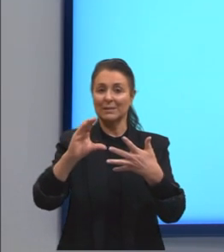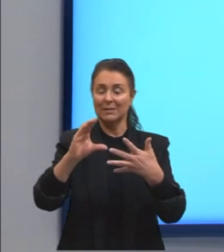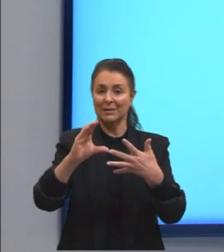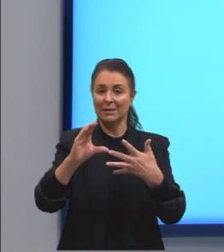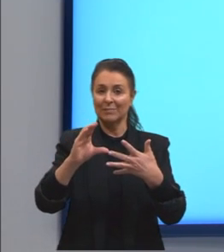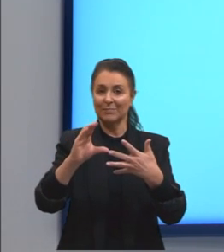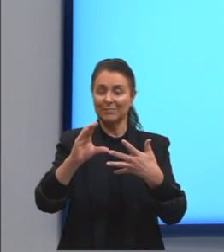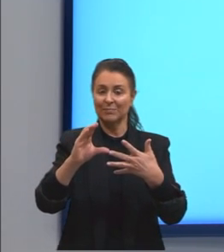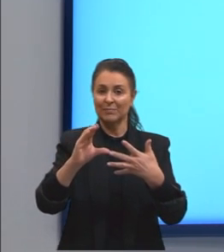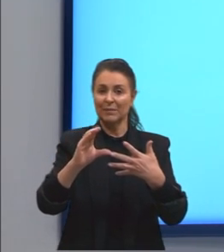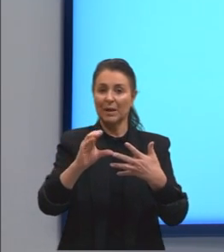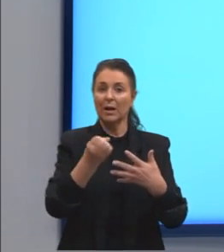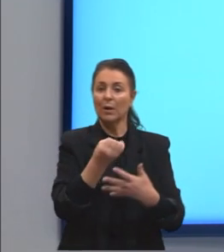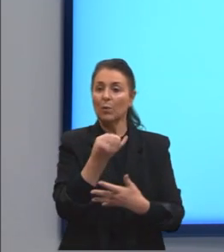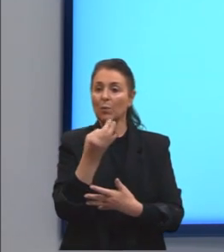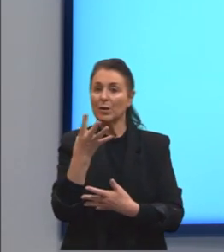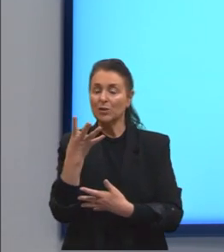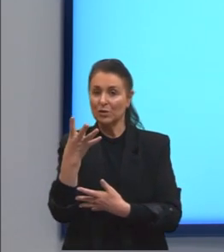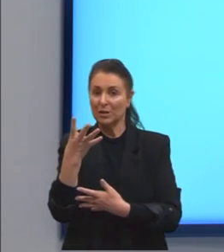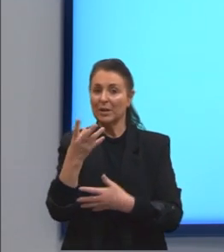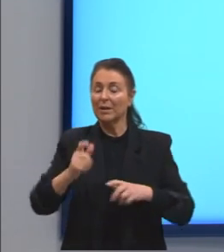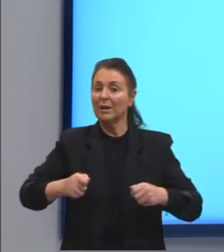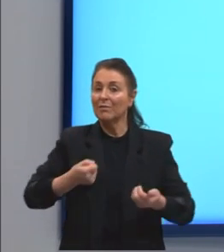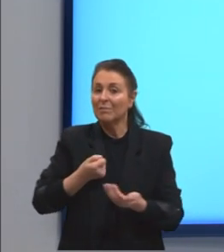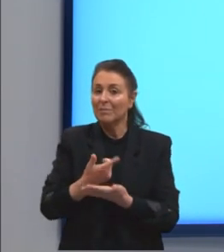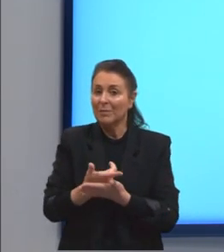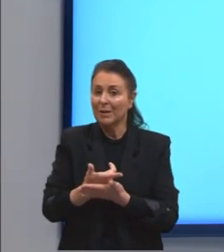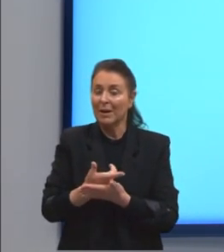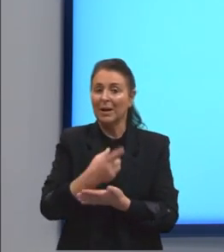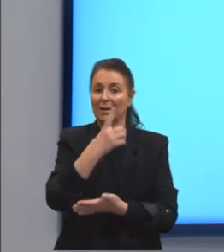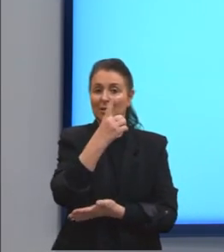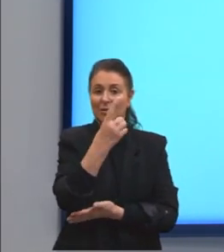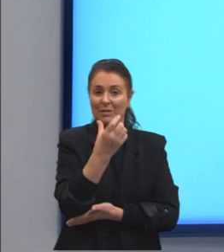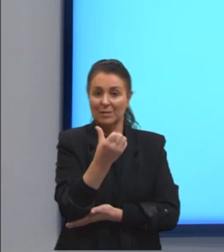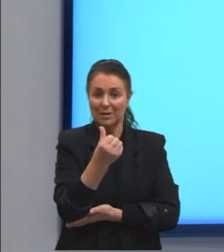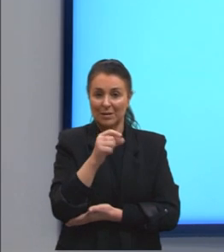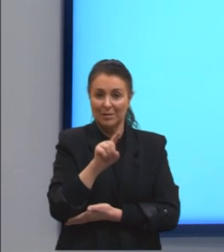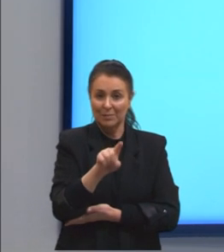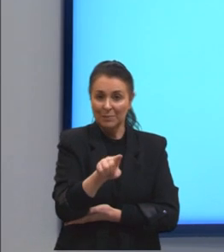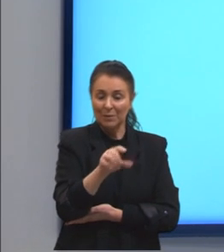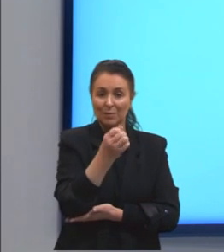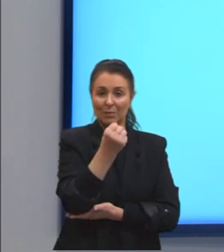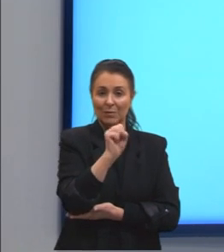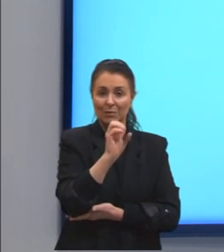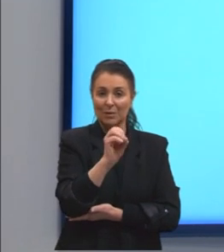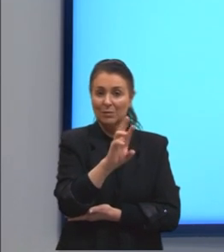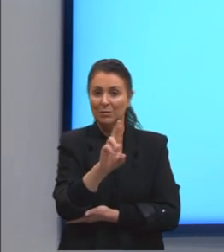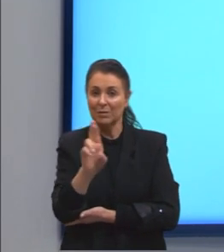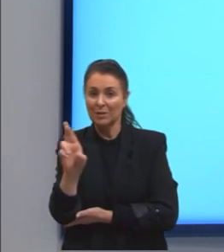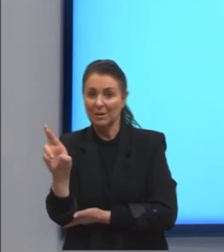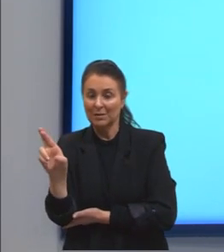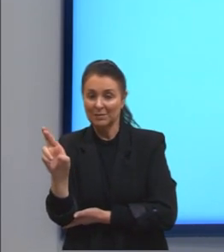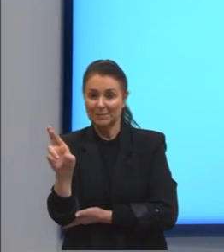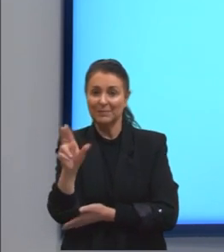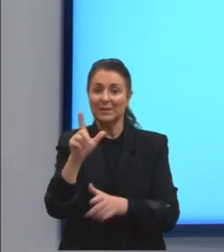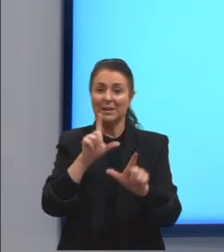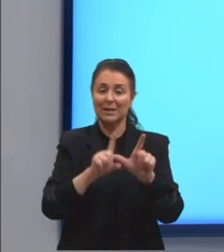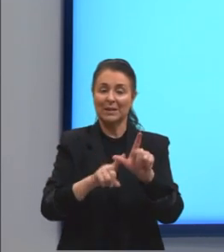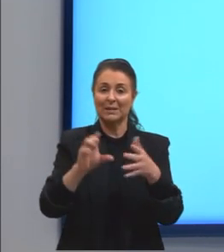quantia que ele vai desembolsar seria de R 16.800, letra C.